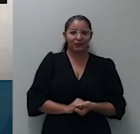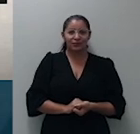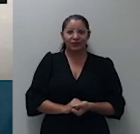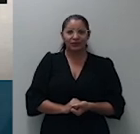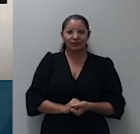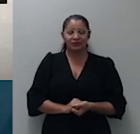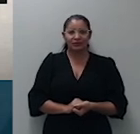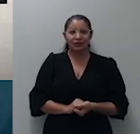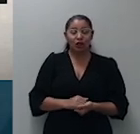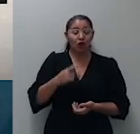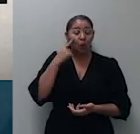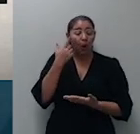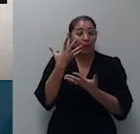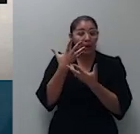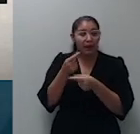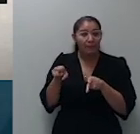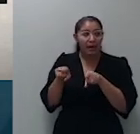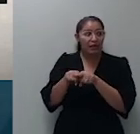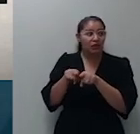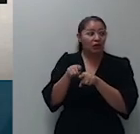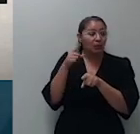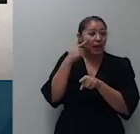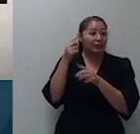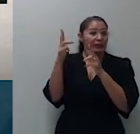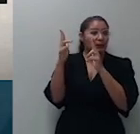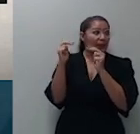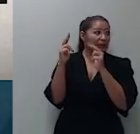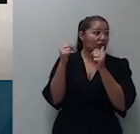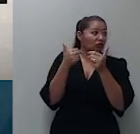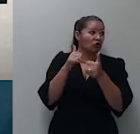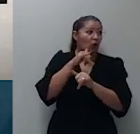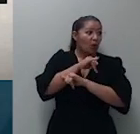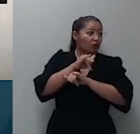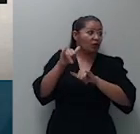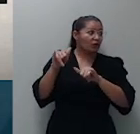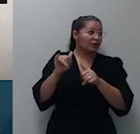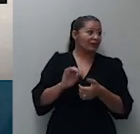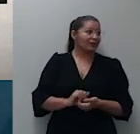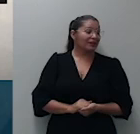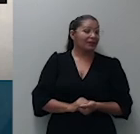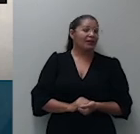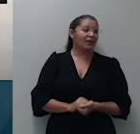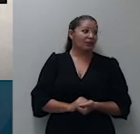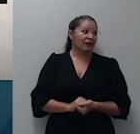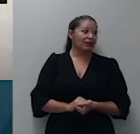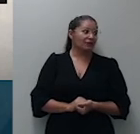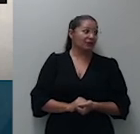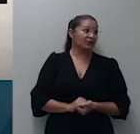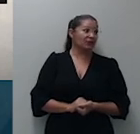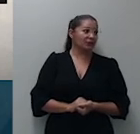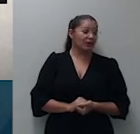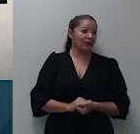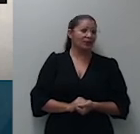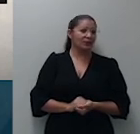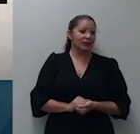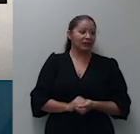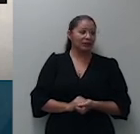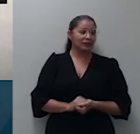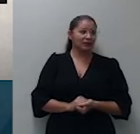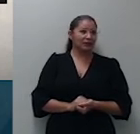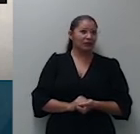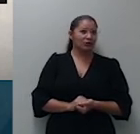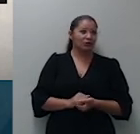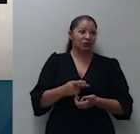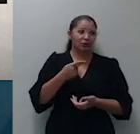para que a tese relativa à ofensa ao dever de informação ao consumidor fosse reapreciada à luz da referida premissa